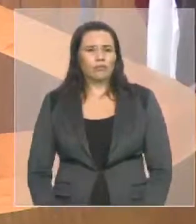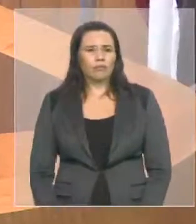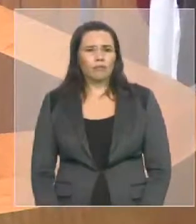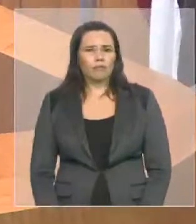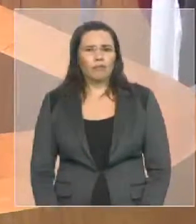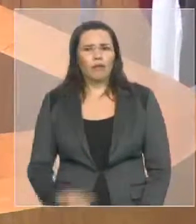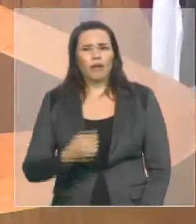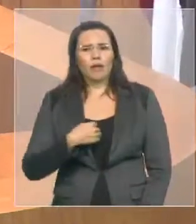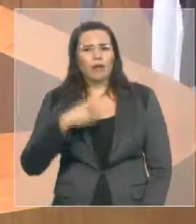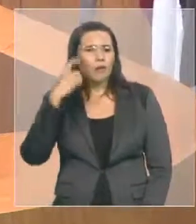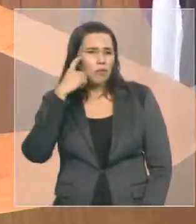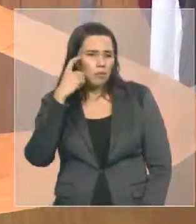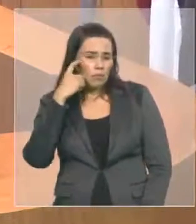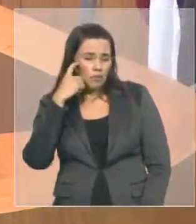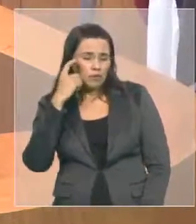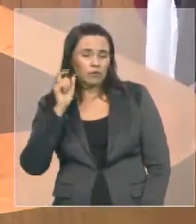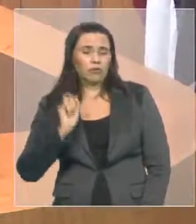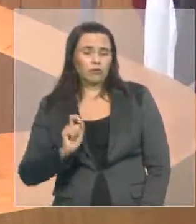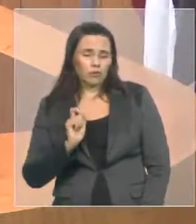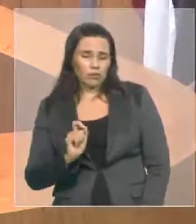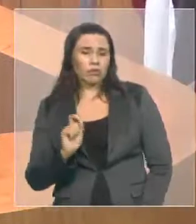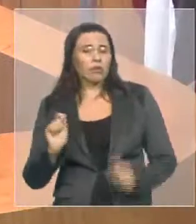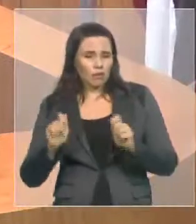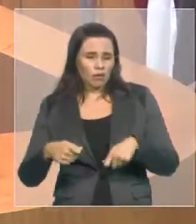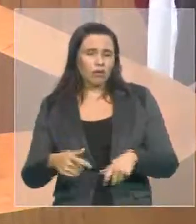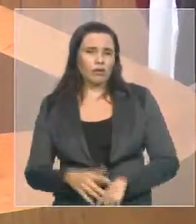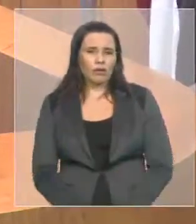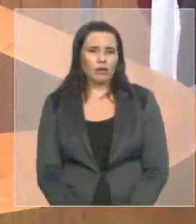não respeitando a vida dos cidadãos dessa cidade,